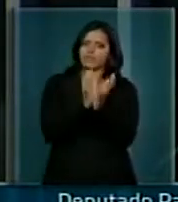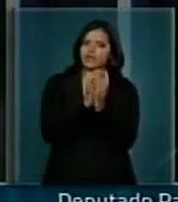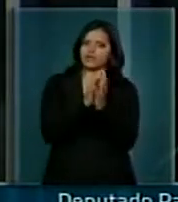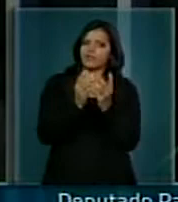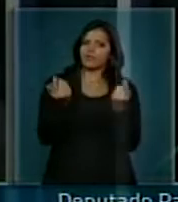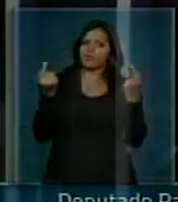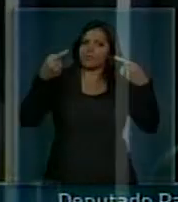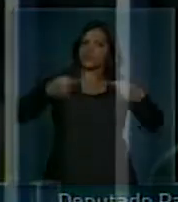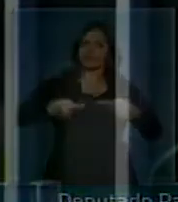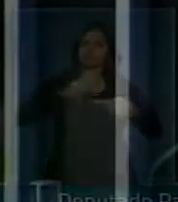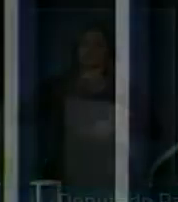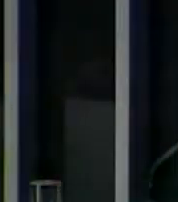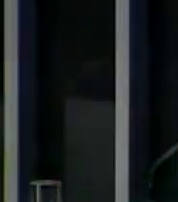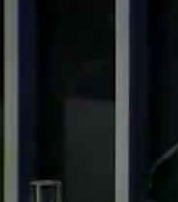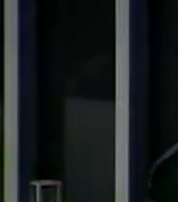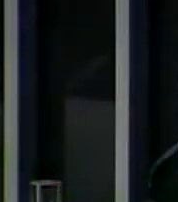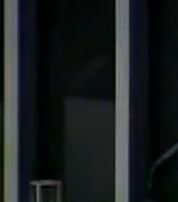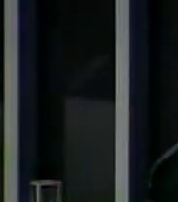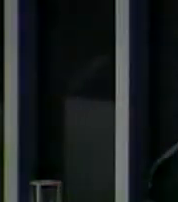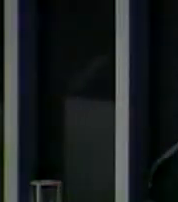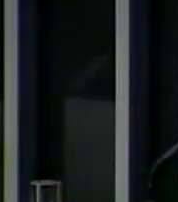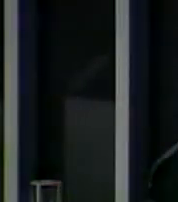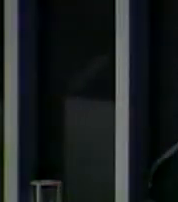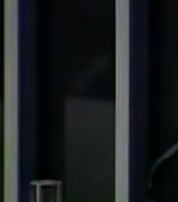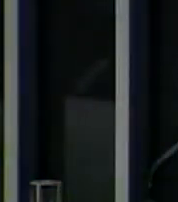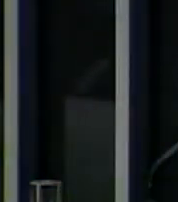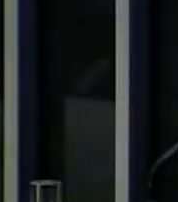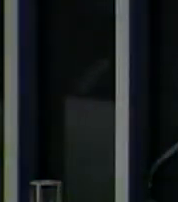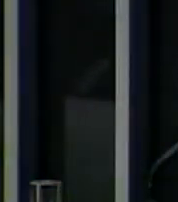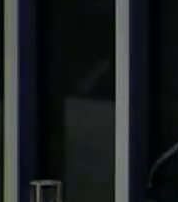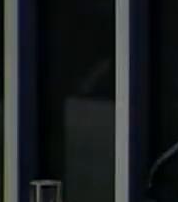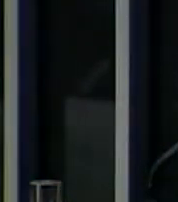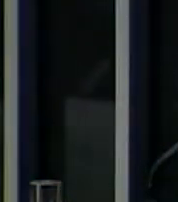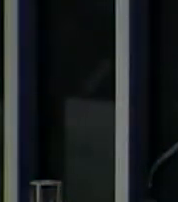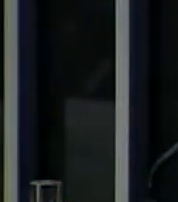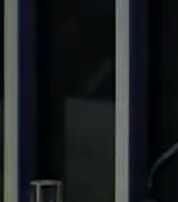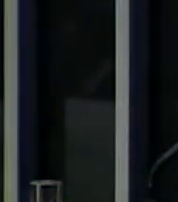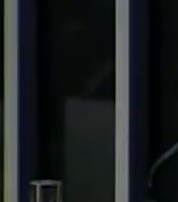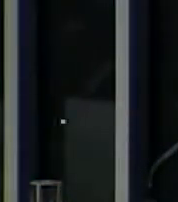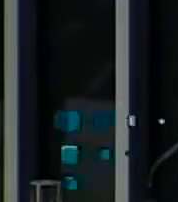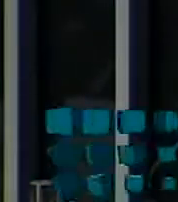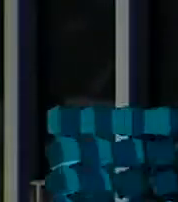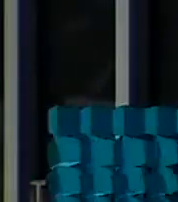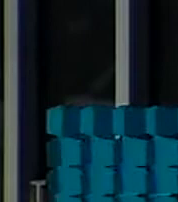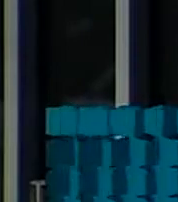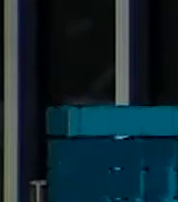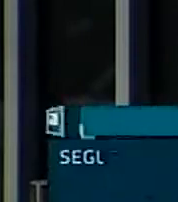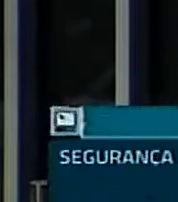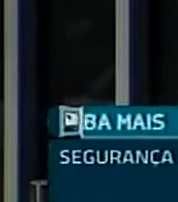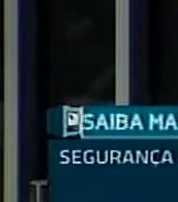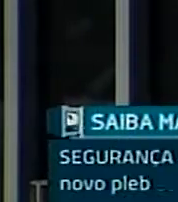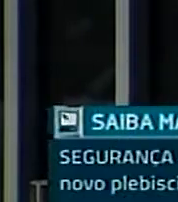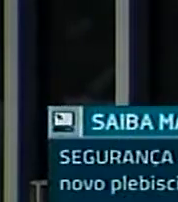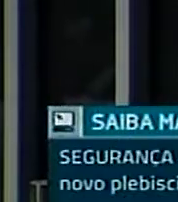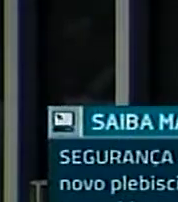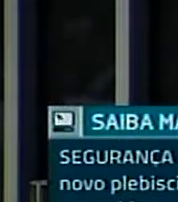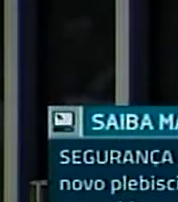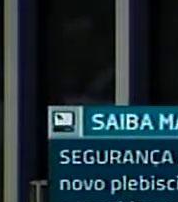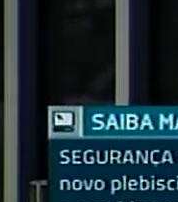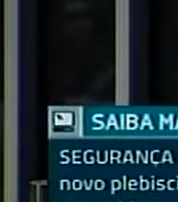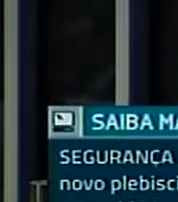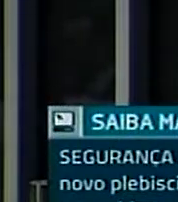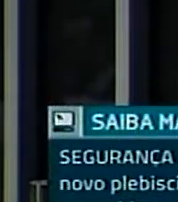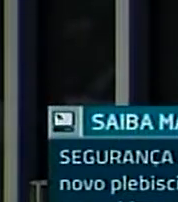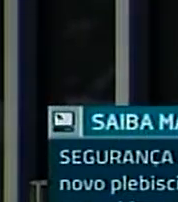oposição não está efetivamente discutindo isso. A oposição está discutindo que, no corpo da